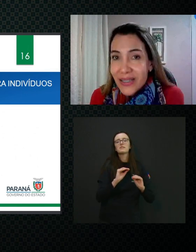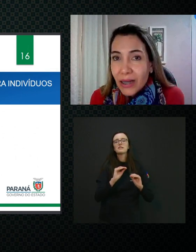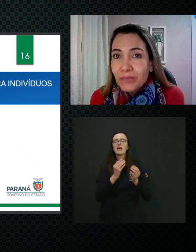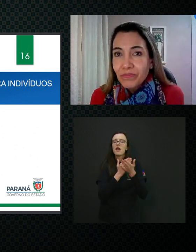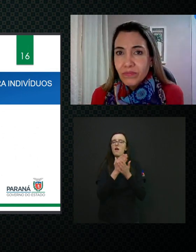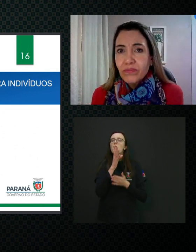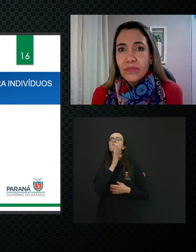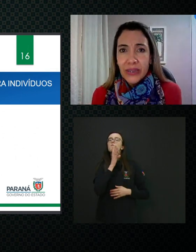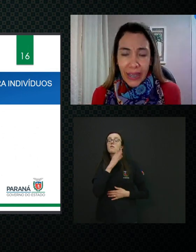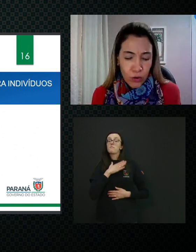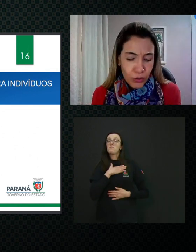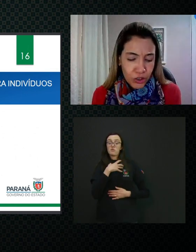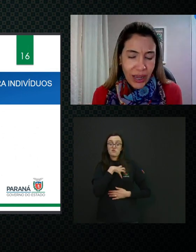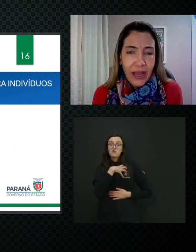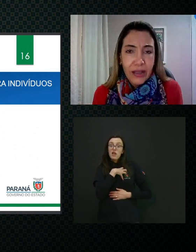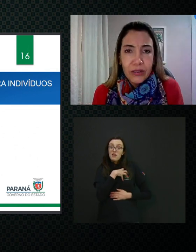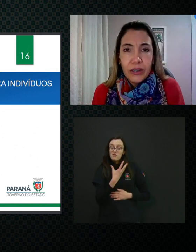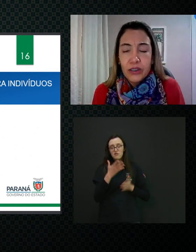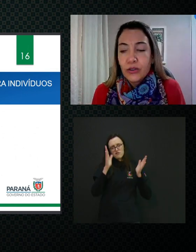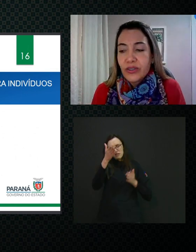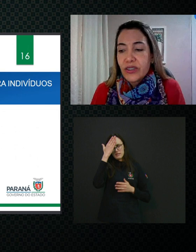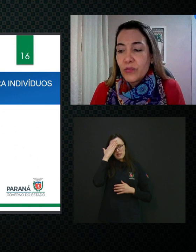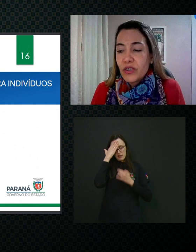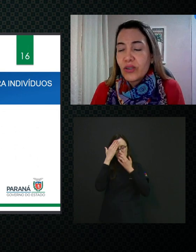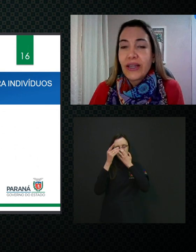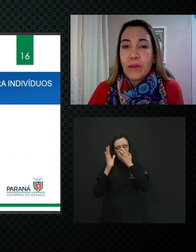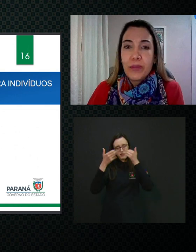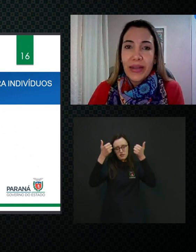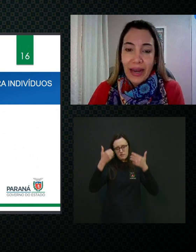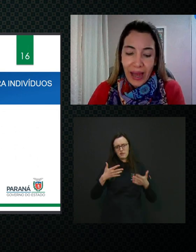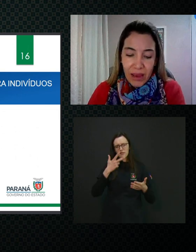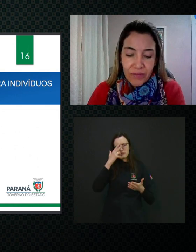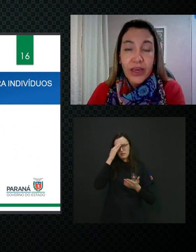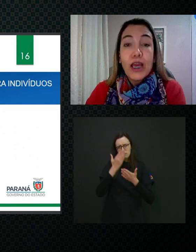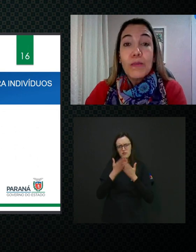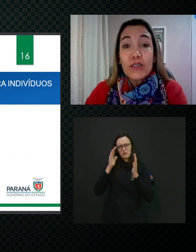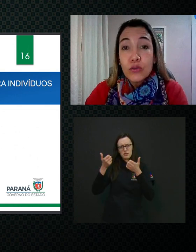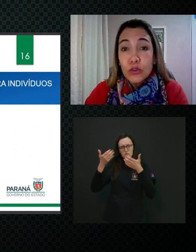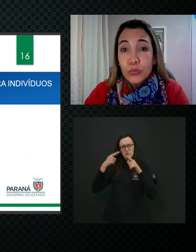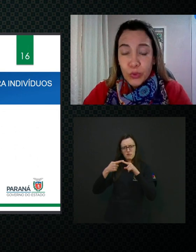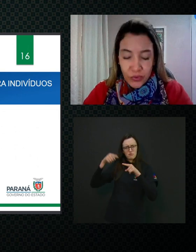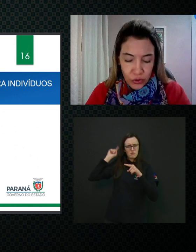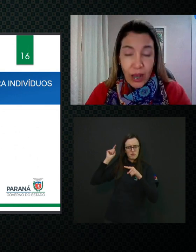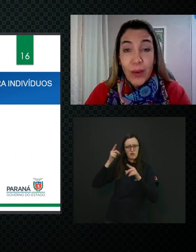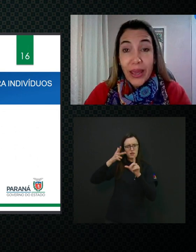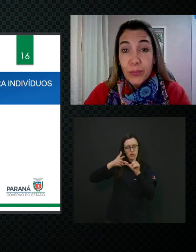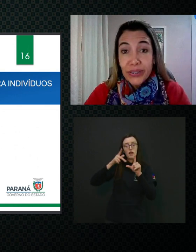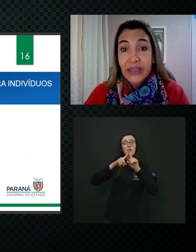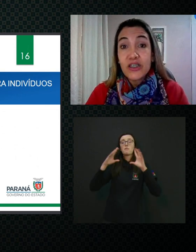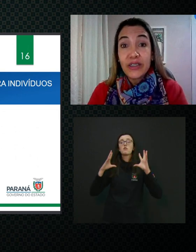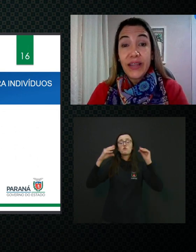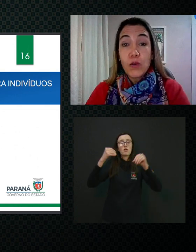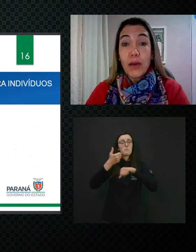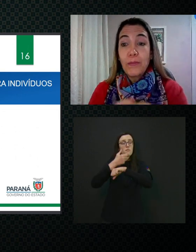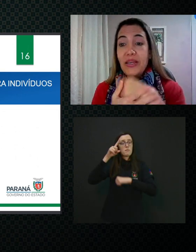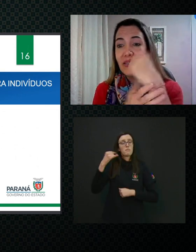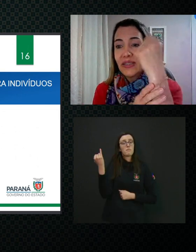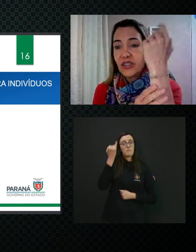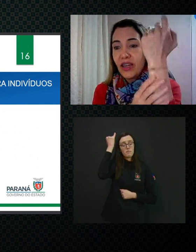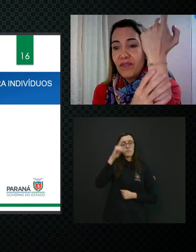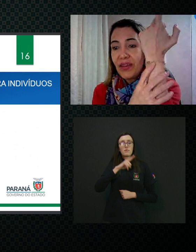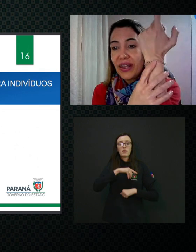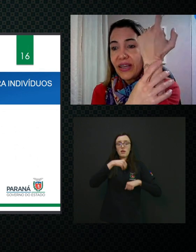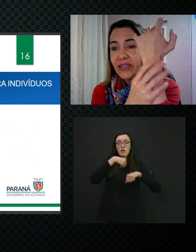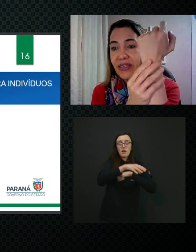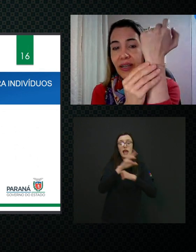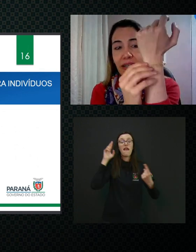pista, como eu já, não sei se eu mencionei na primeira live, mas todo profissional é importante que tenha uma pista